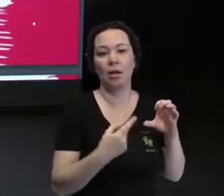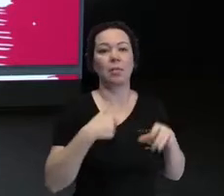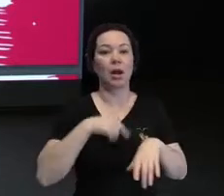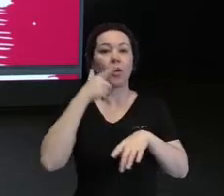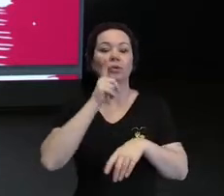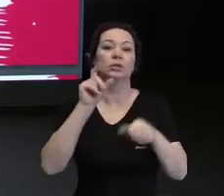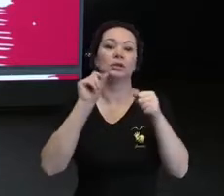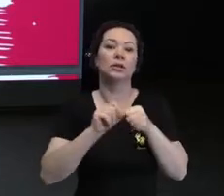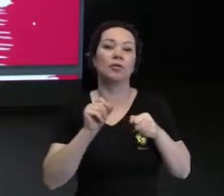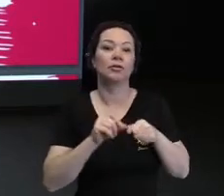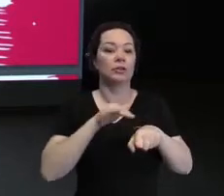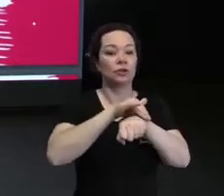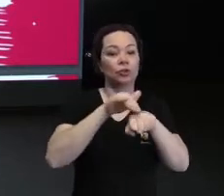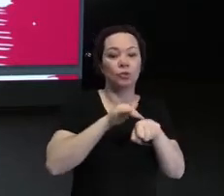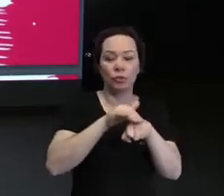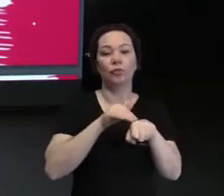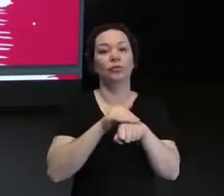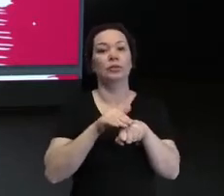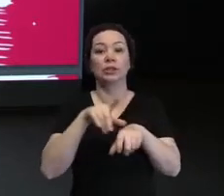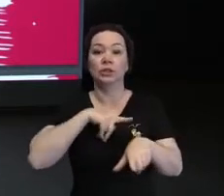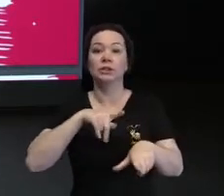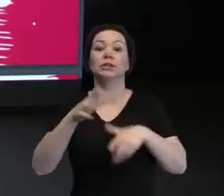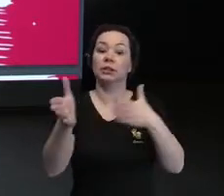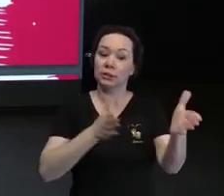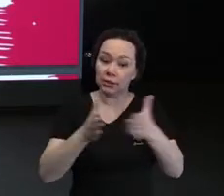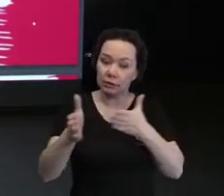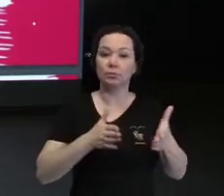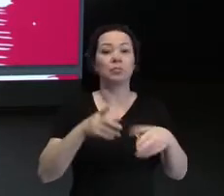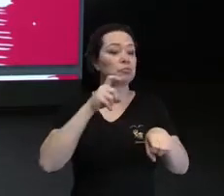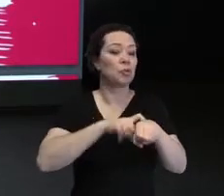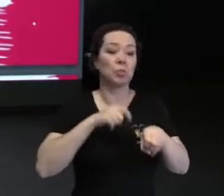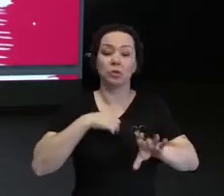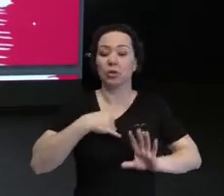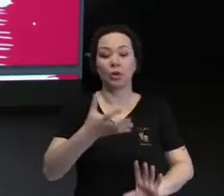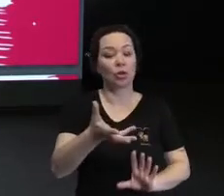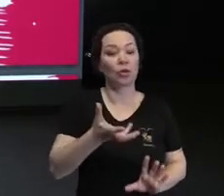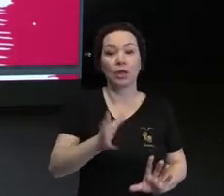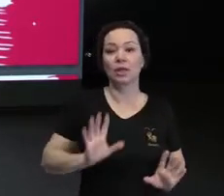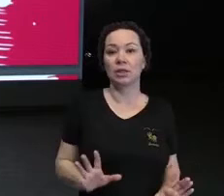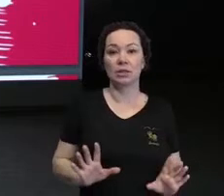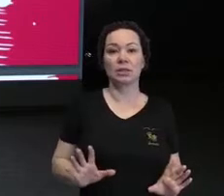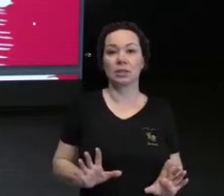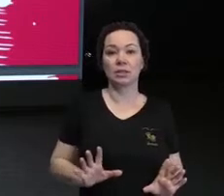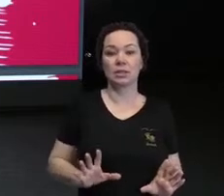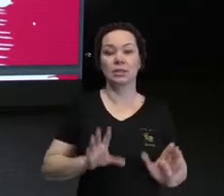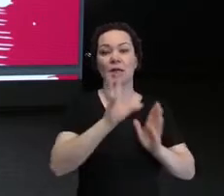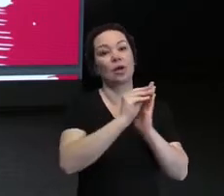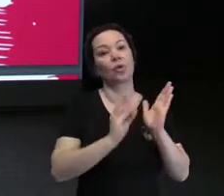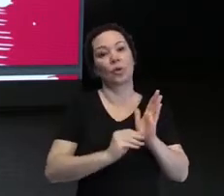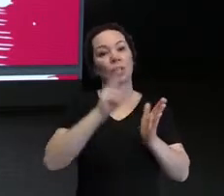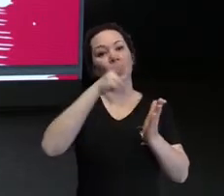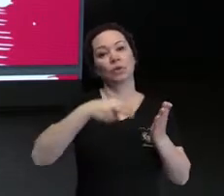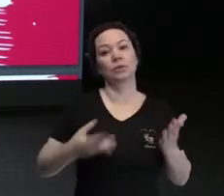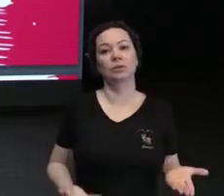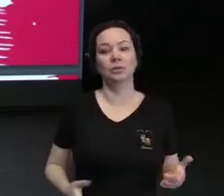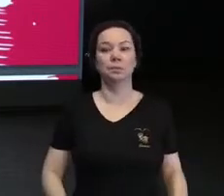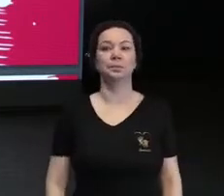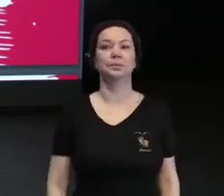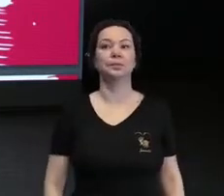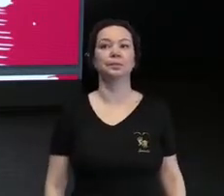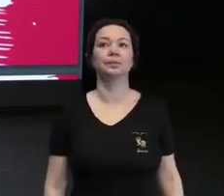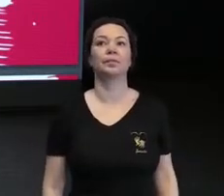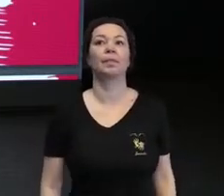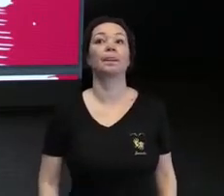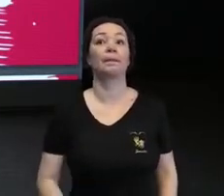possibilidade de conversar, de ter acesso no momento em que ela quiser algum conteúdo. E aí,